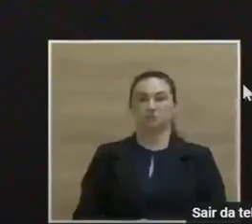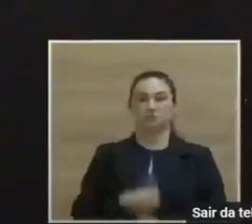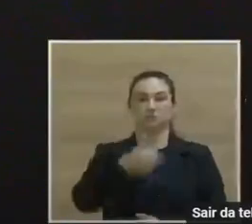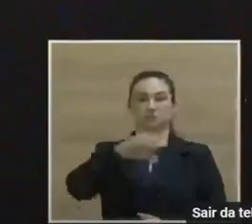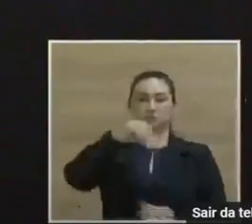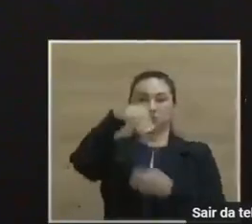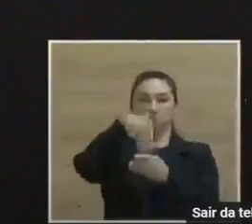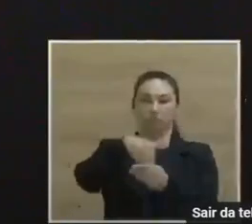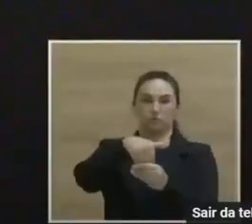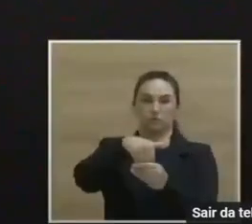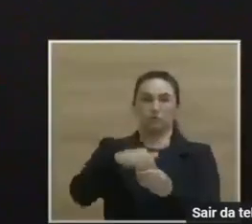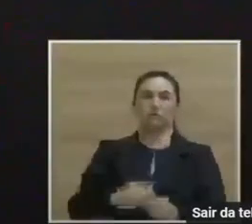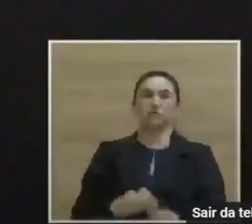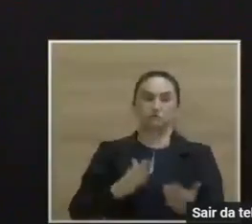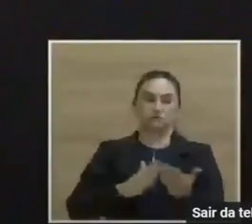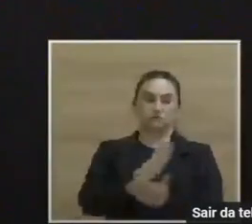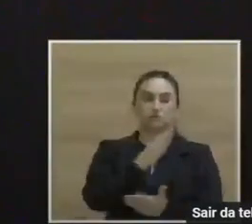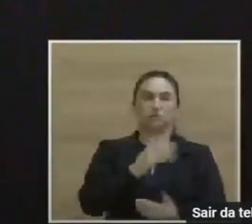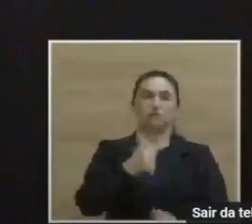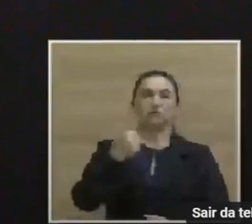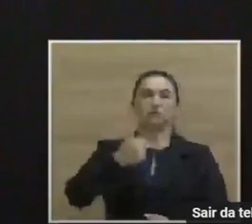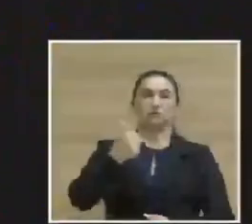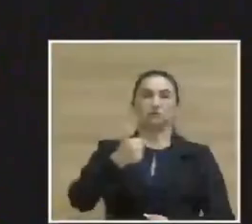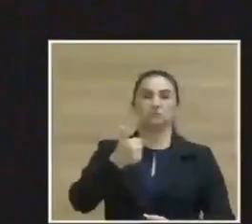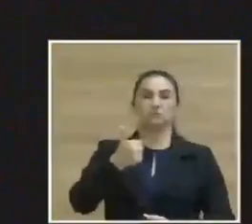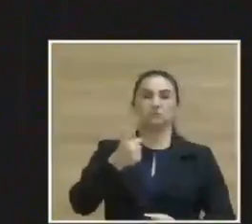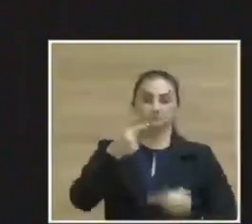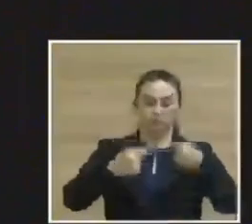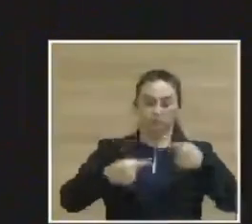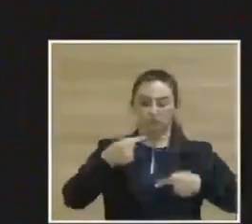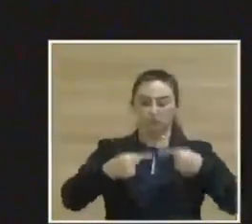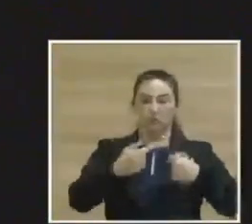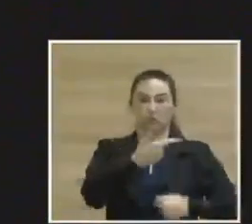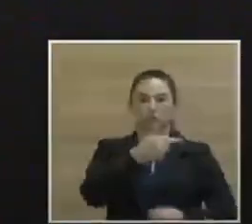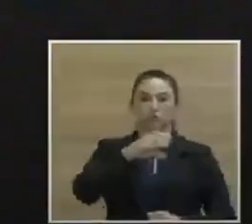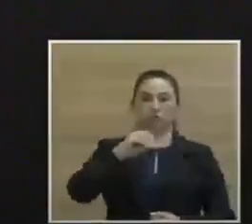O projeto foi aprovado em duas votações e agora segue para a sanção do prefeito. e agora segue para a sanção do prefeito.